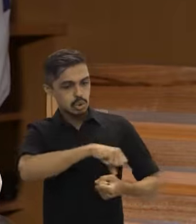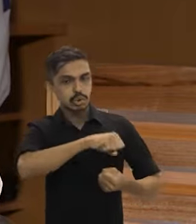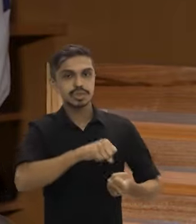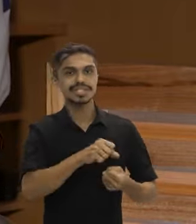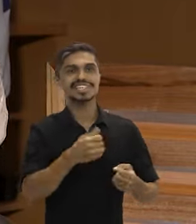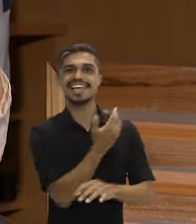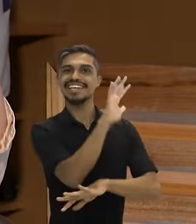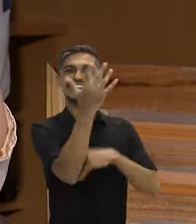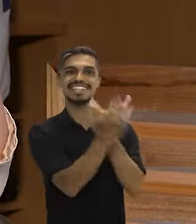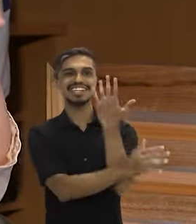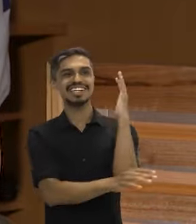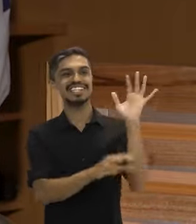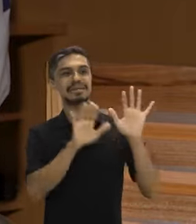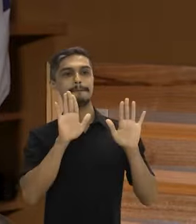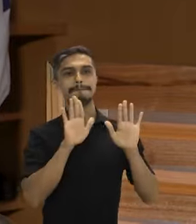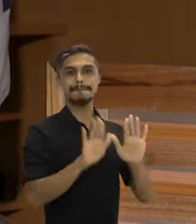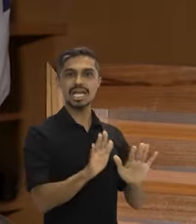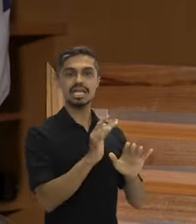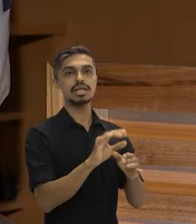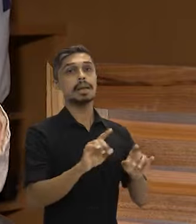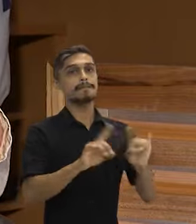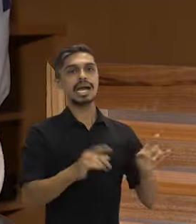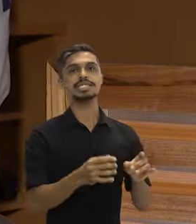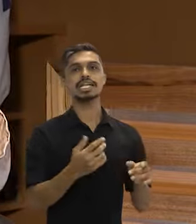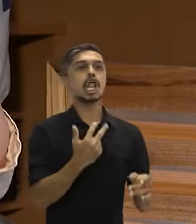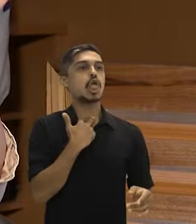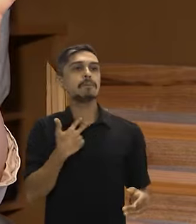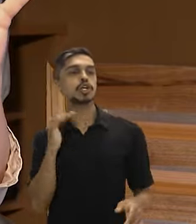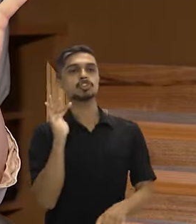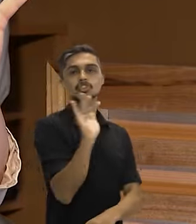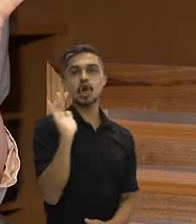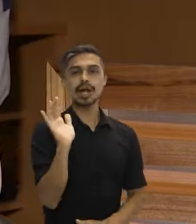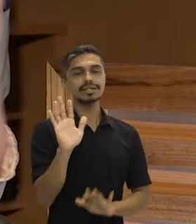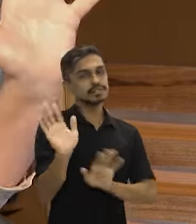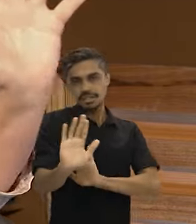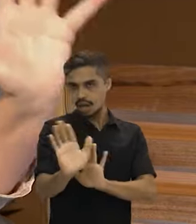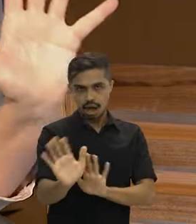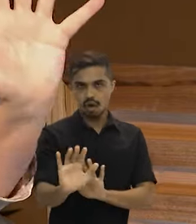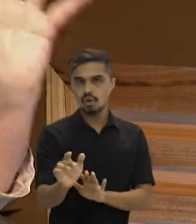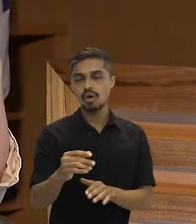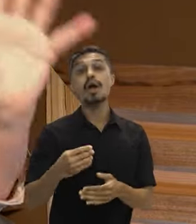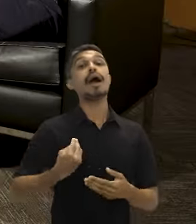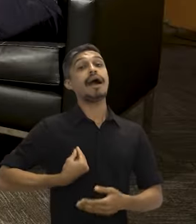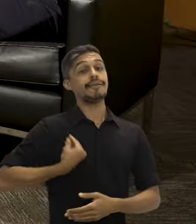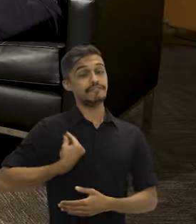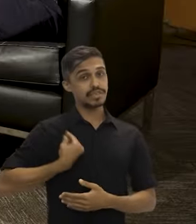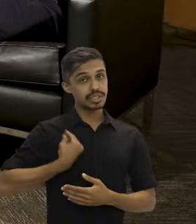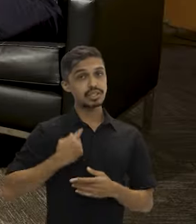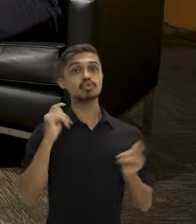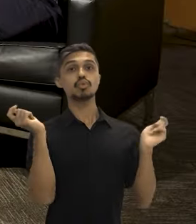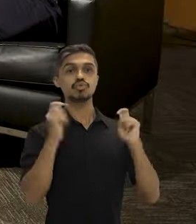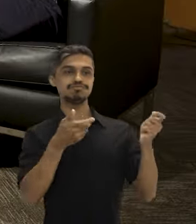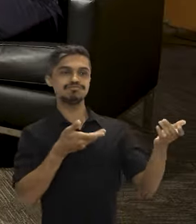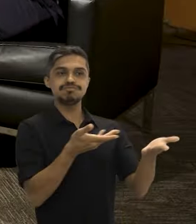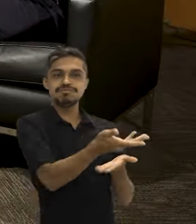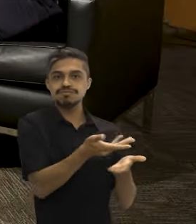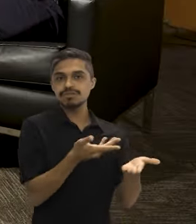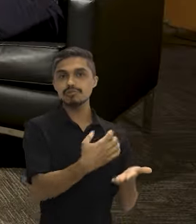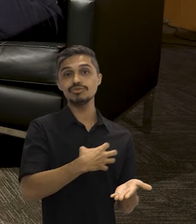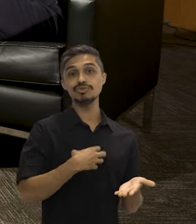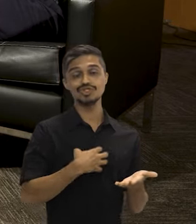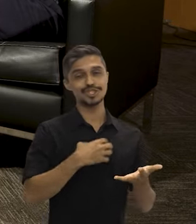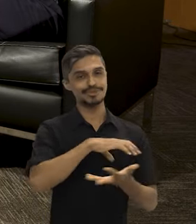fique em pé, mas que ela não fique, não é? A ideia é de ficar intacta e a população não poder viver de forma adequada. Ao contrário.